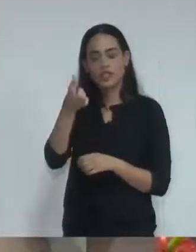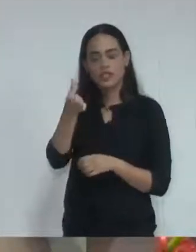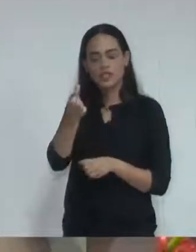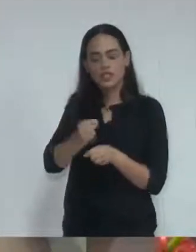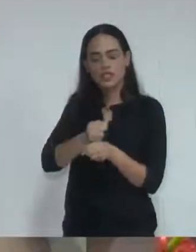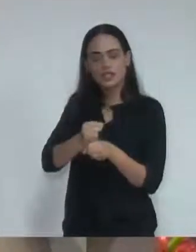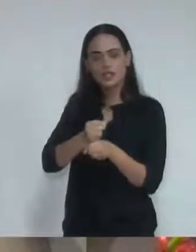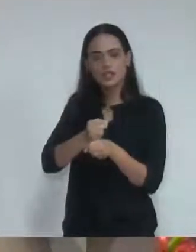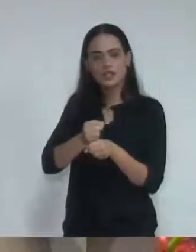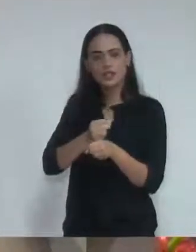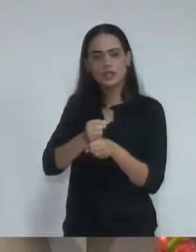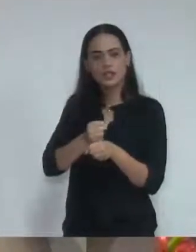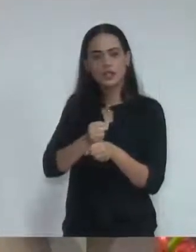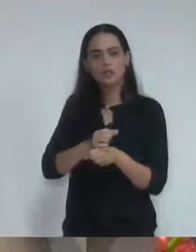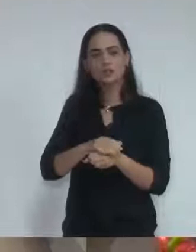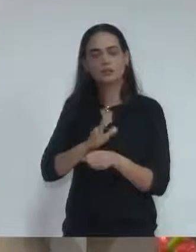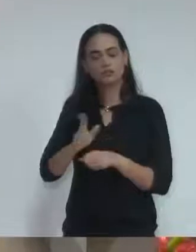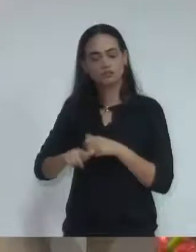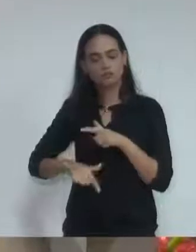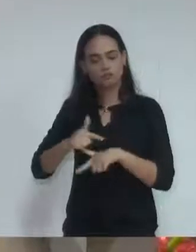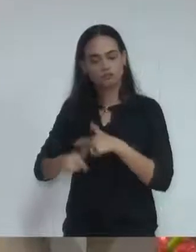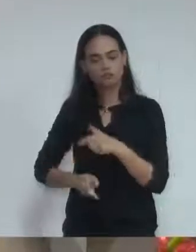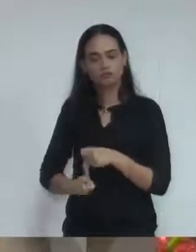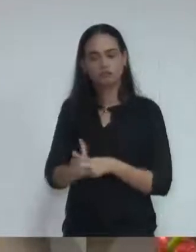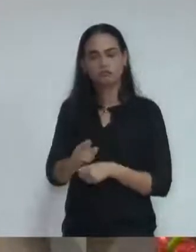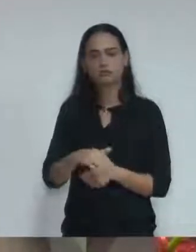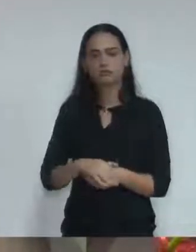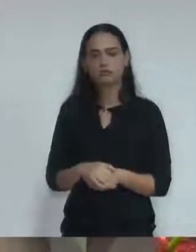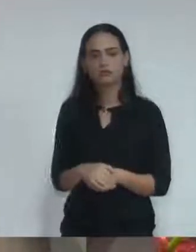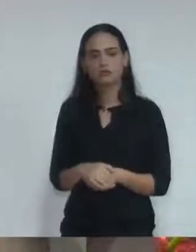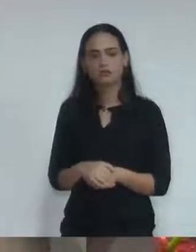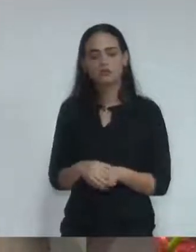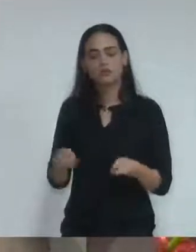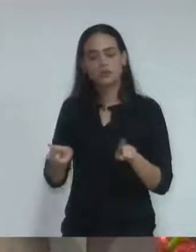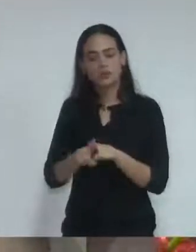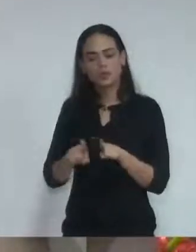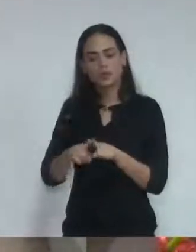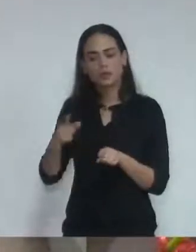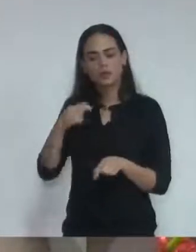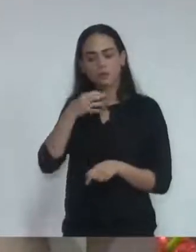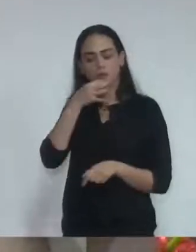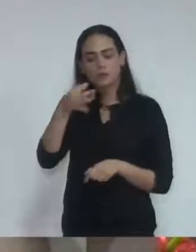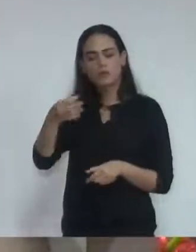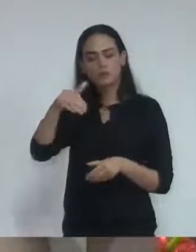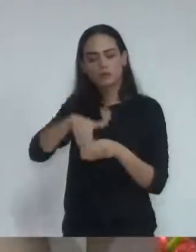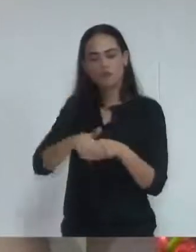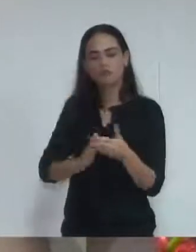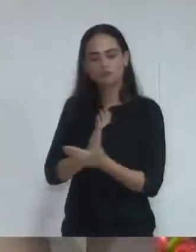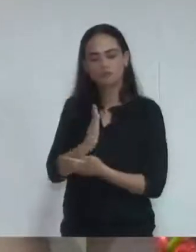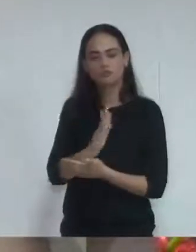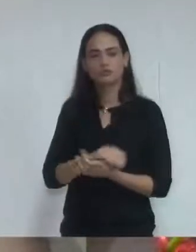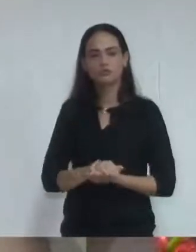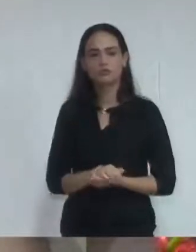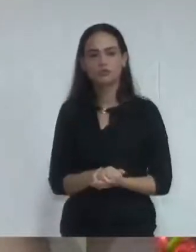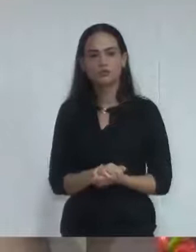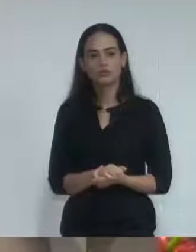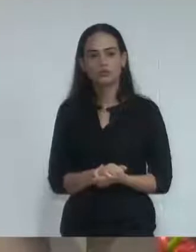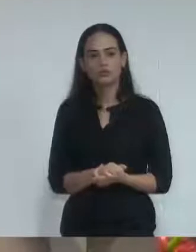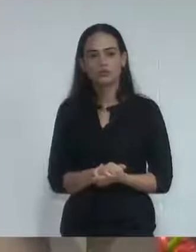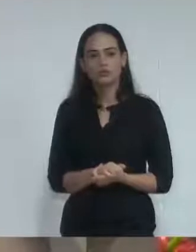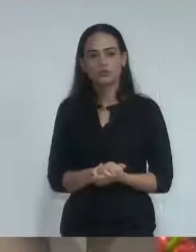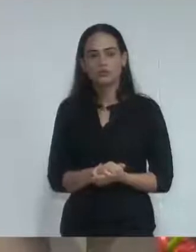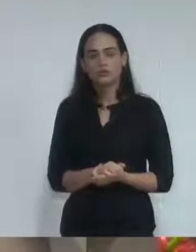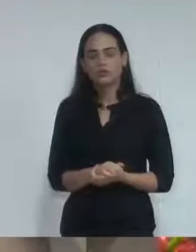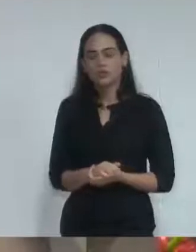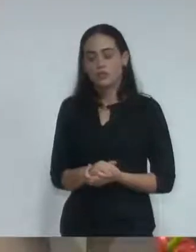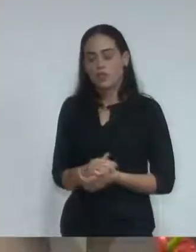desse poder legislativo sempre, então, de fato, também estarei votando favoravelmente. E, por fim, uma moção de minha autoria, acompanhada por todos os